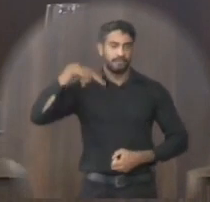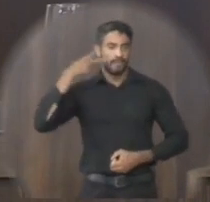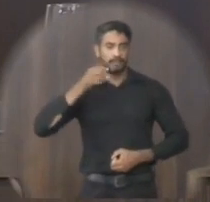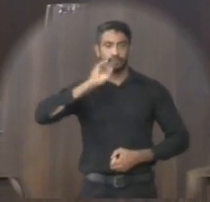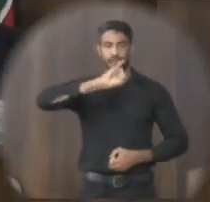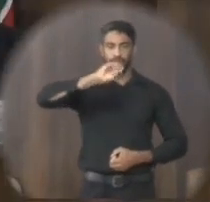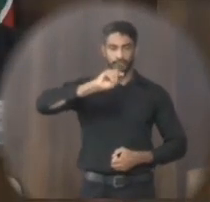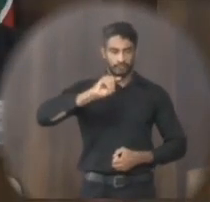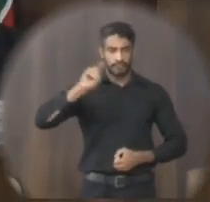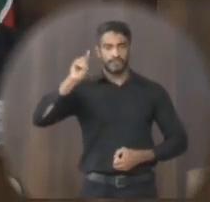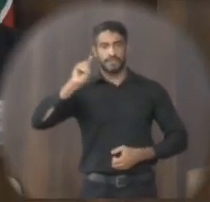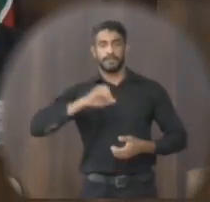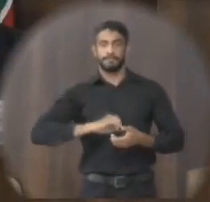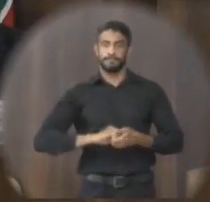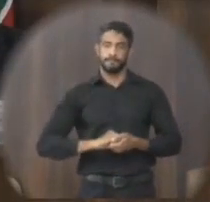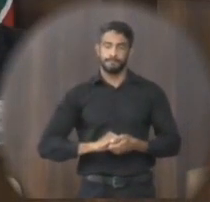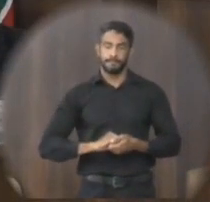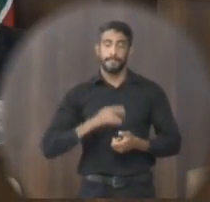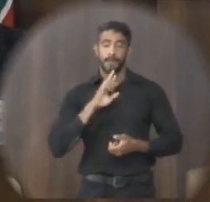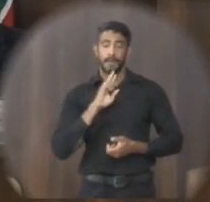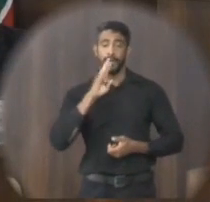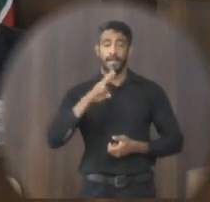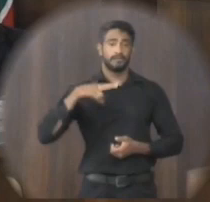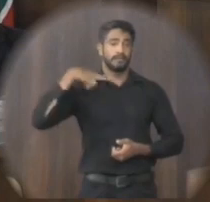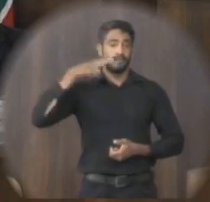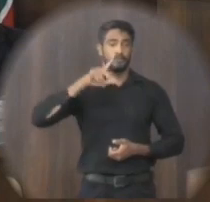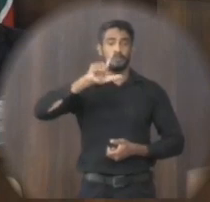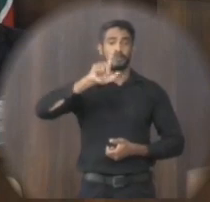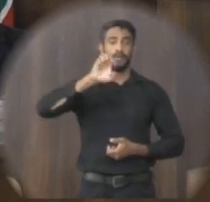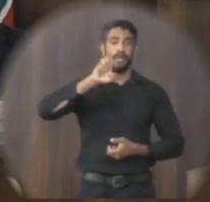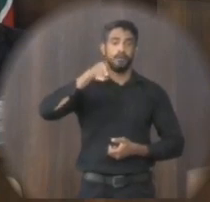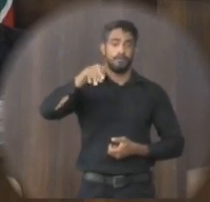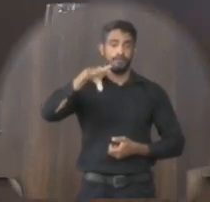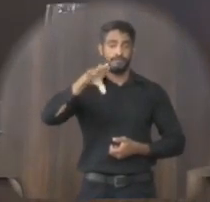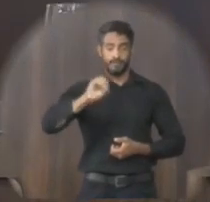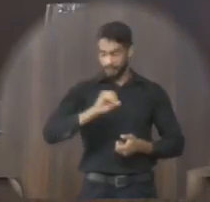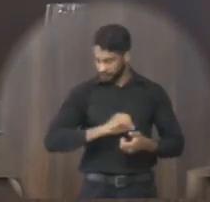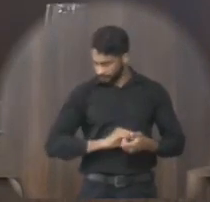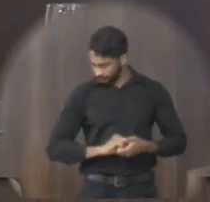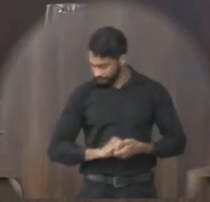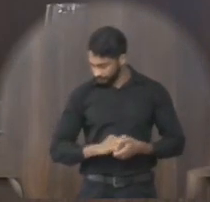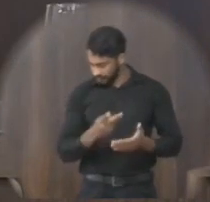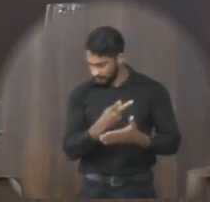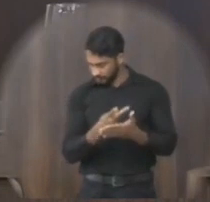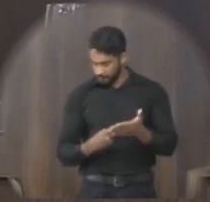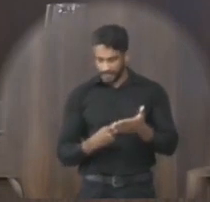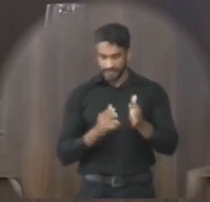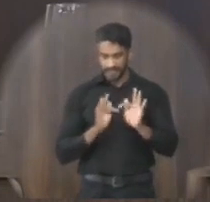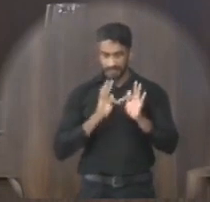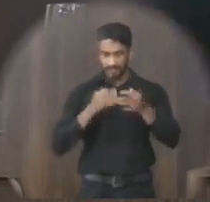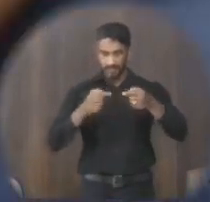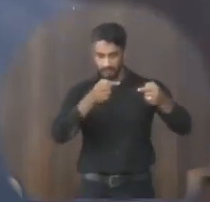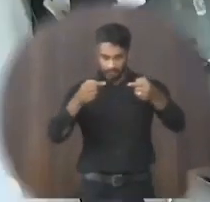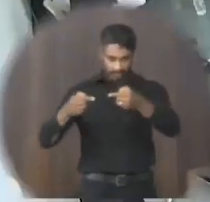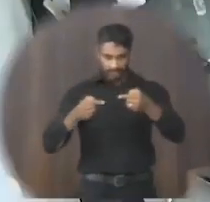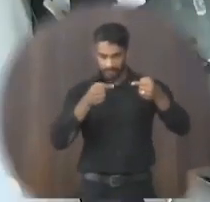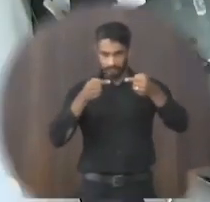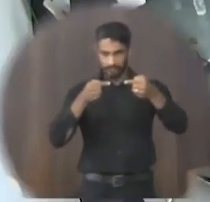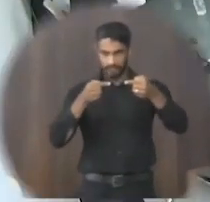José Tarcísio Mendes relator vereador Leobino Antunes de Bem parecer final está em discussão